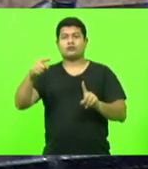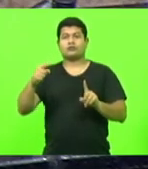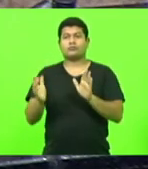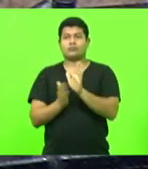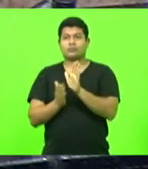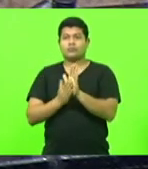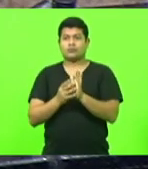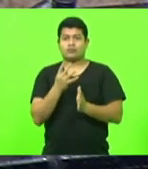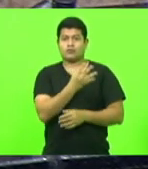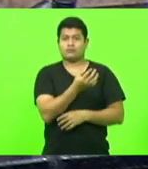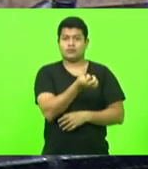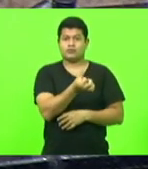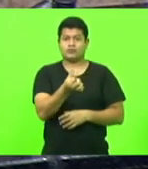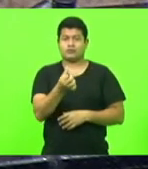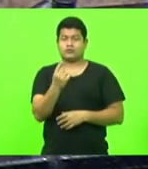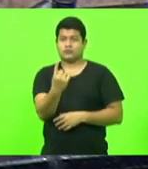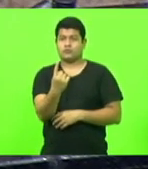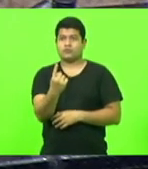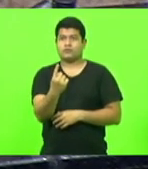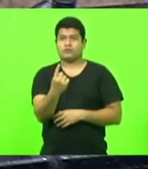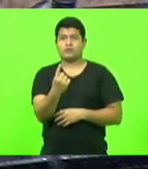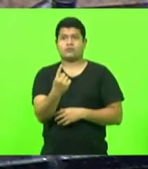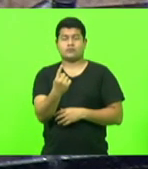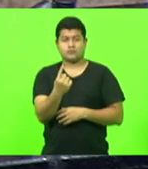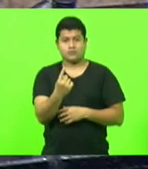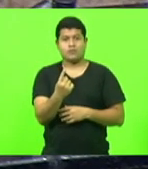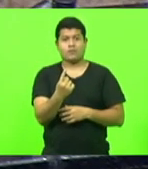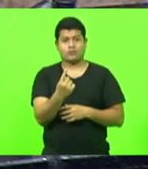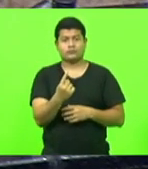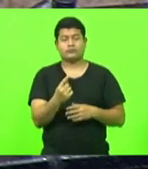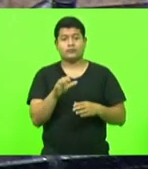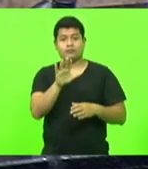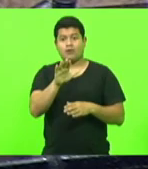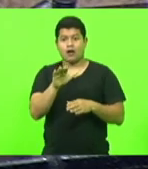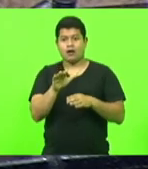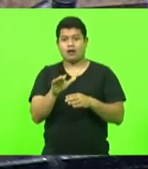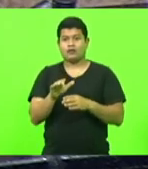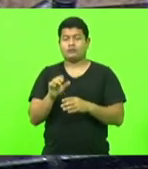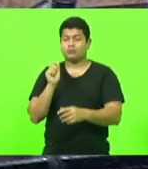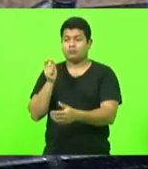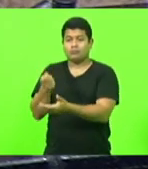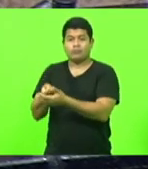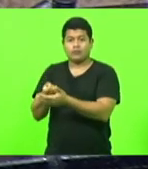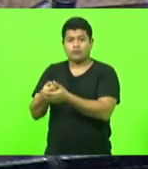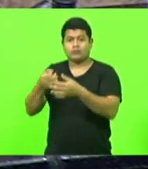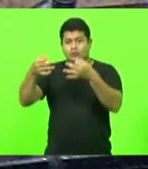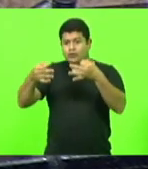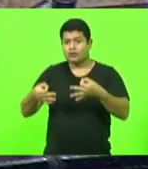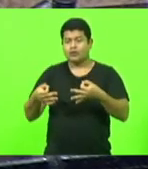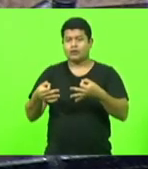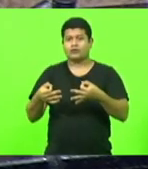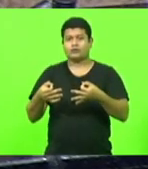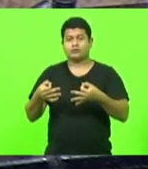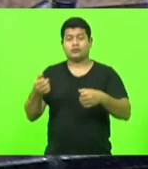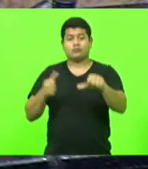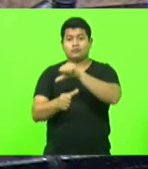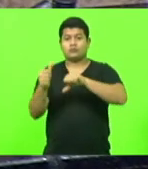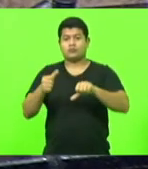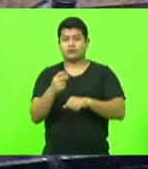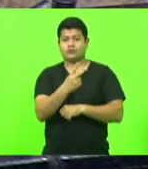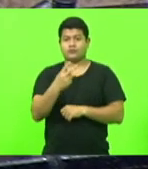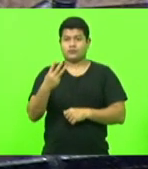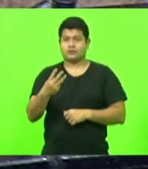.661 servidores serão beneficiados com a linear, 23.302 funcionários